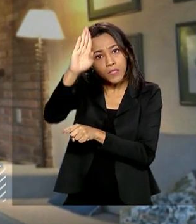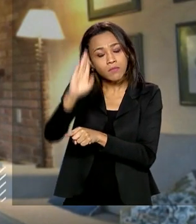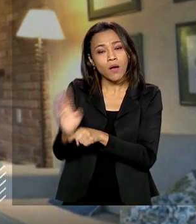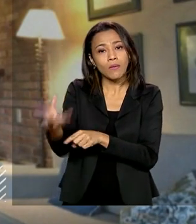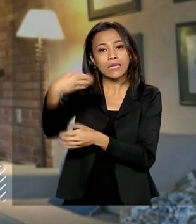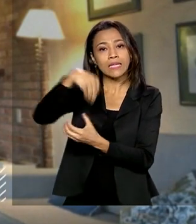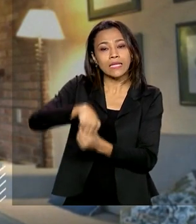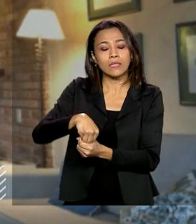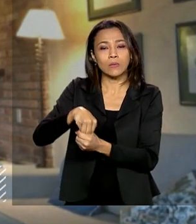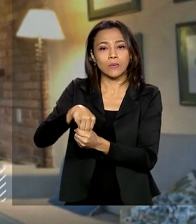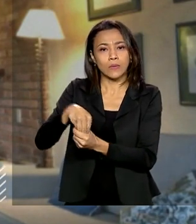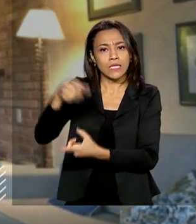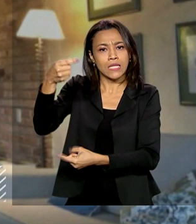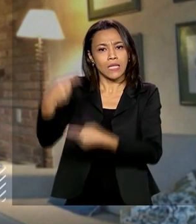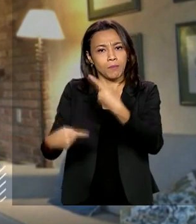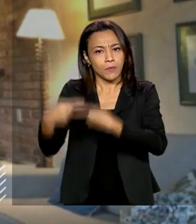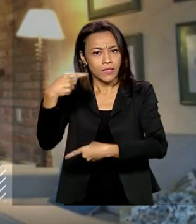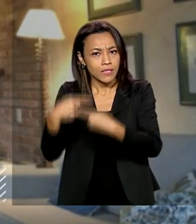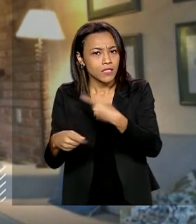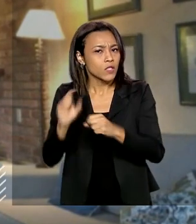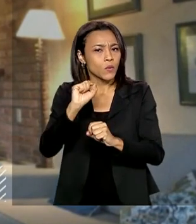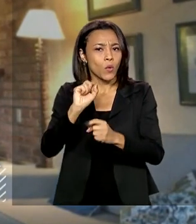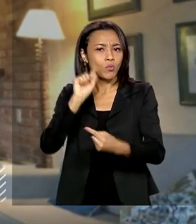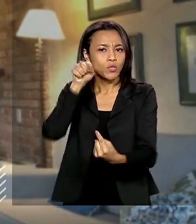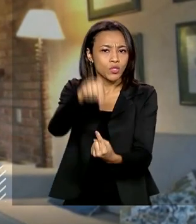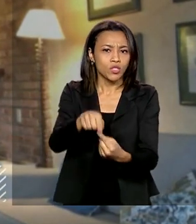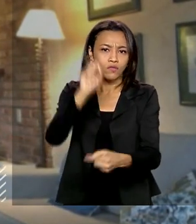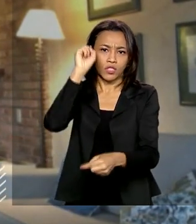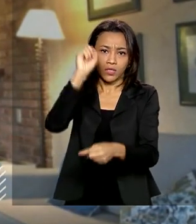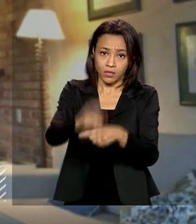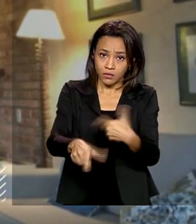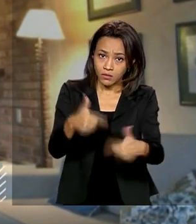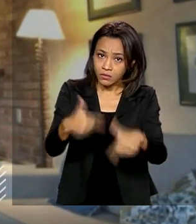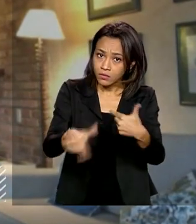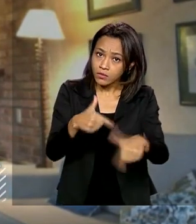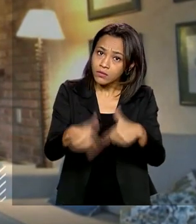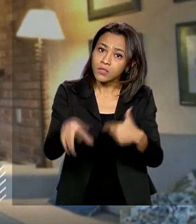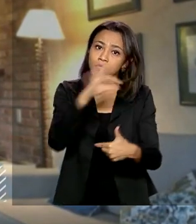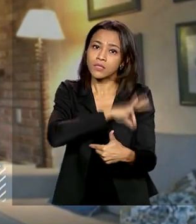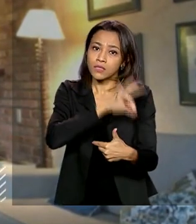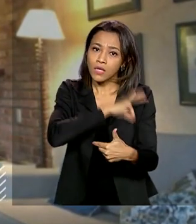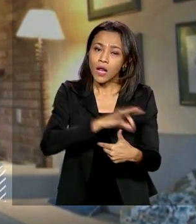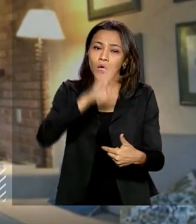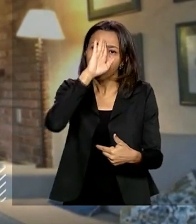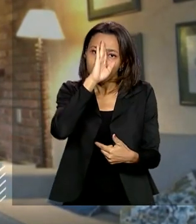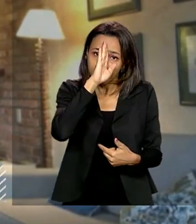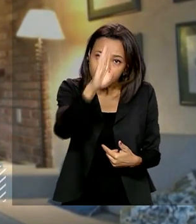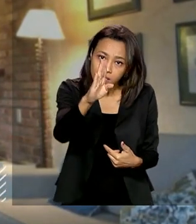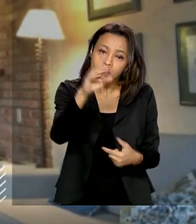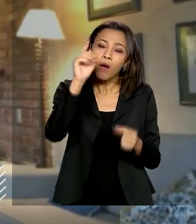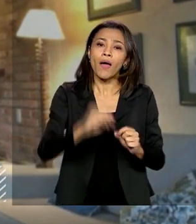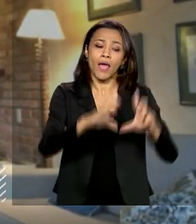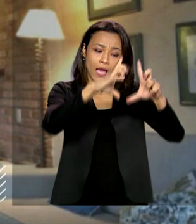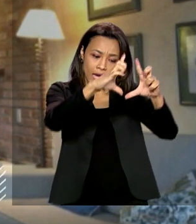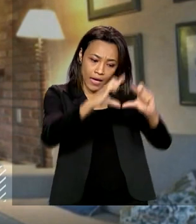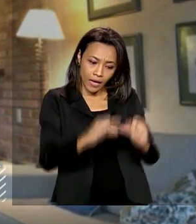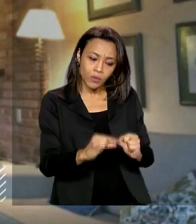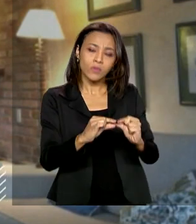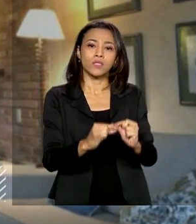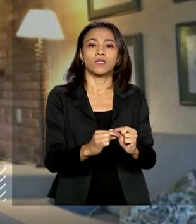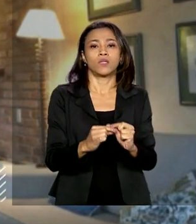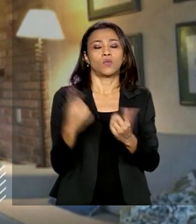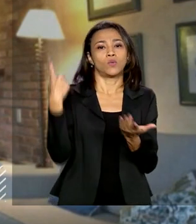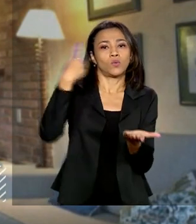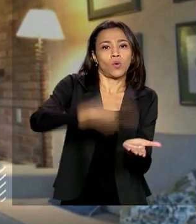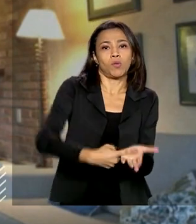imediata que é de emprego e de renda, o principal para nós é desonerar folha de